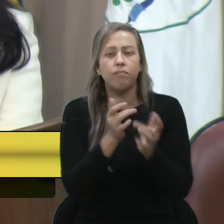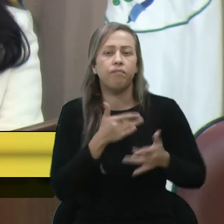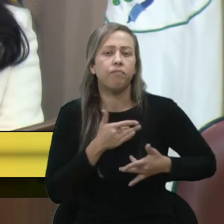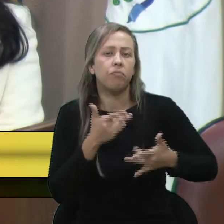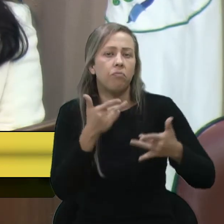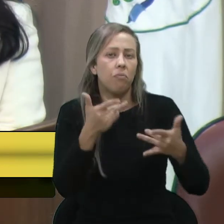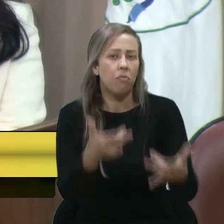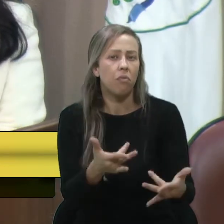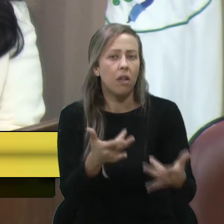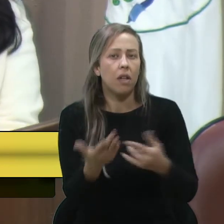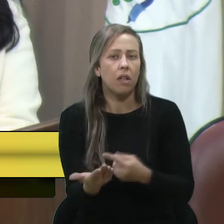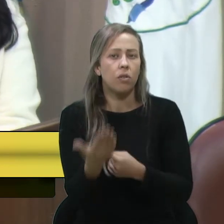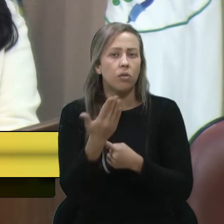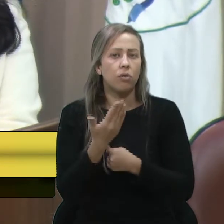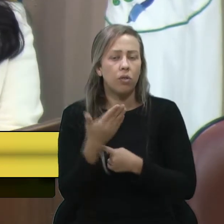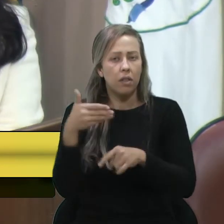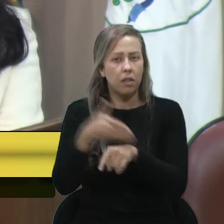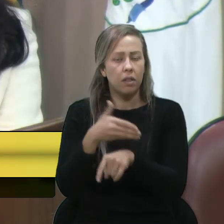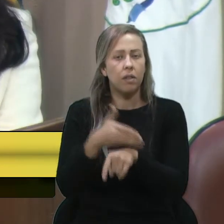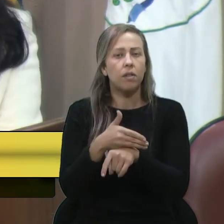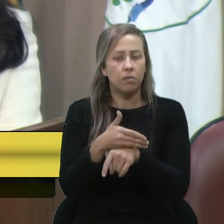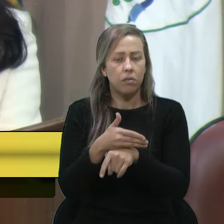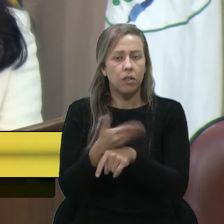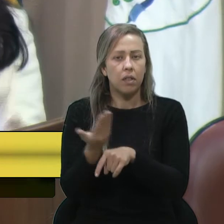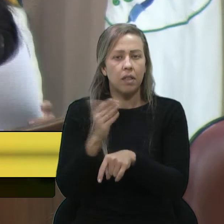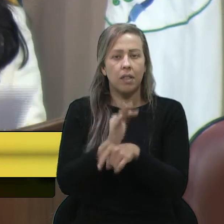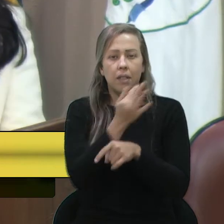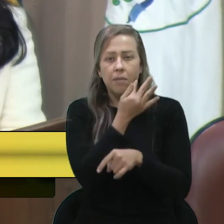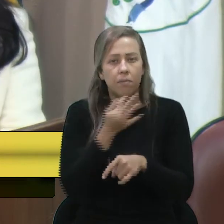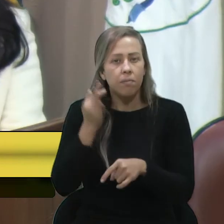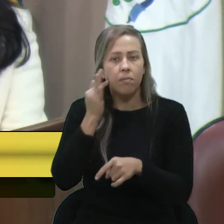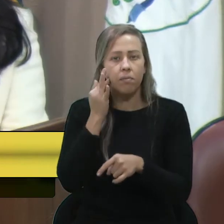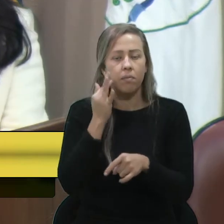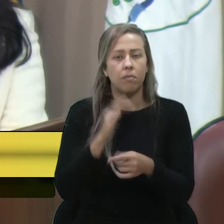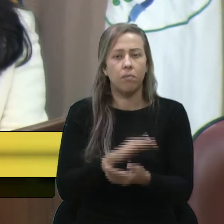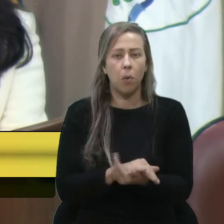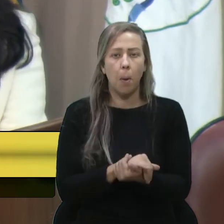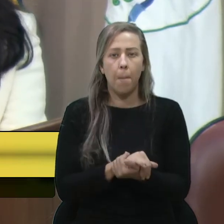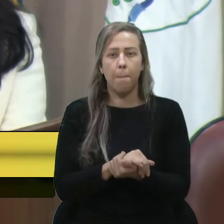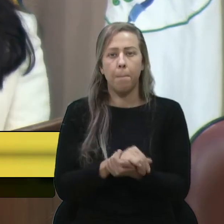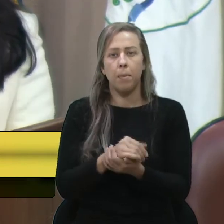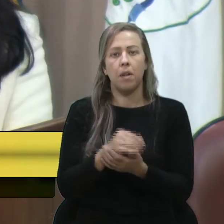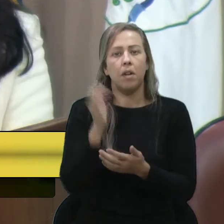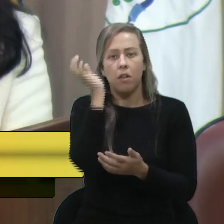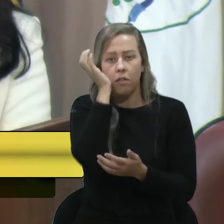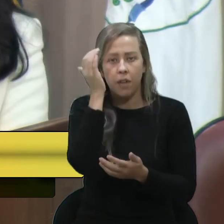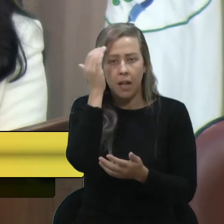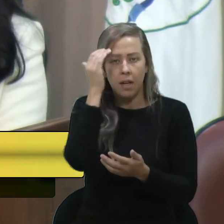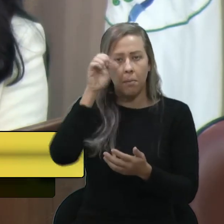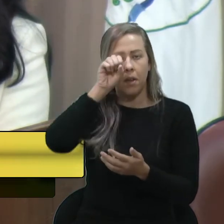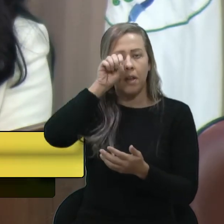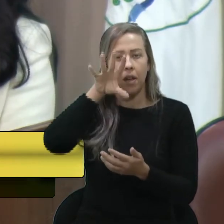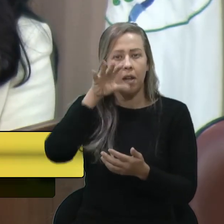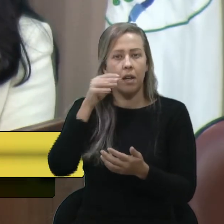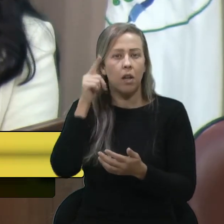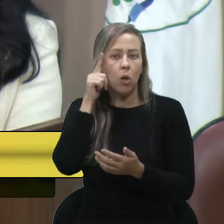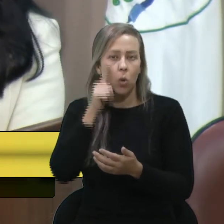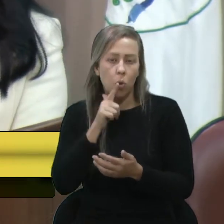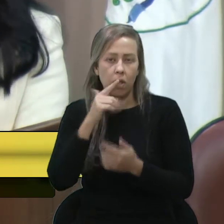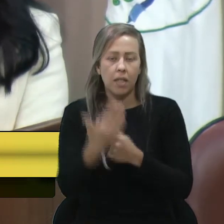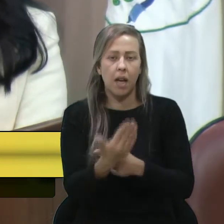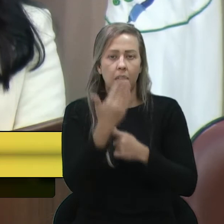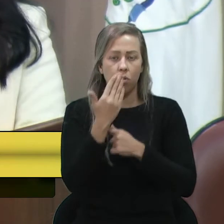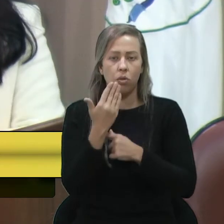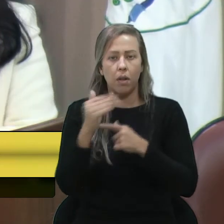se dispuseram a fazer parte dessa Frente, a Tatiana e Friço, o Camiles, o Felipe, o Fiúza, o Bressan e o Lucas. No nosso